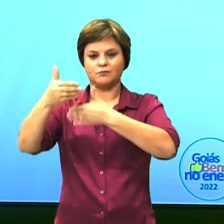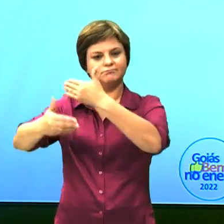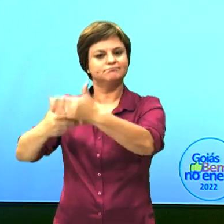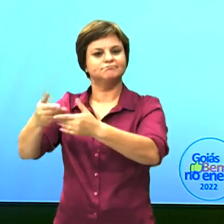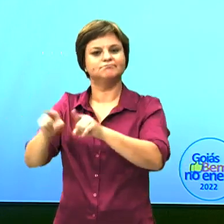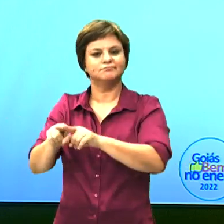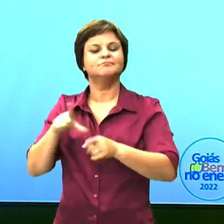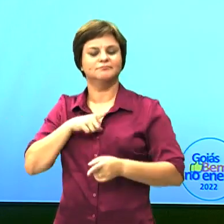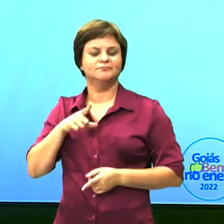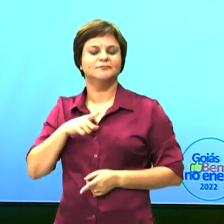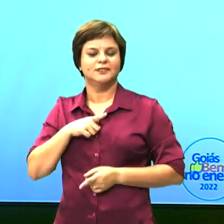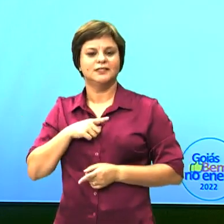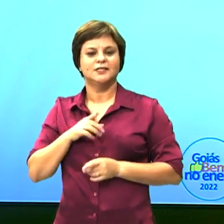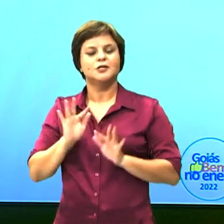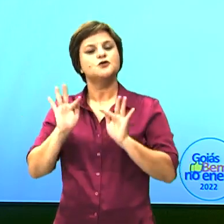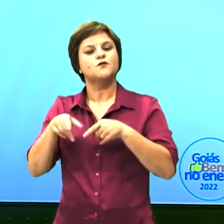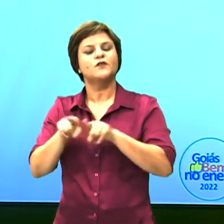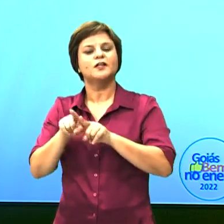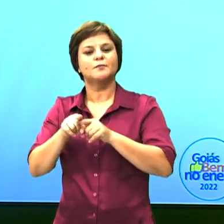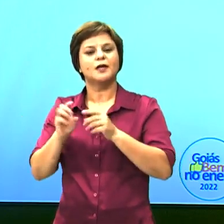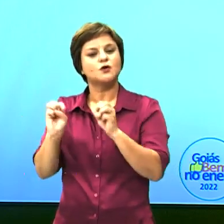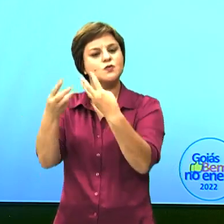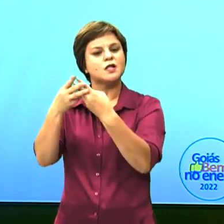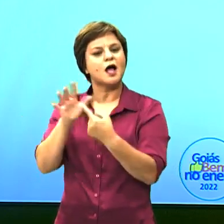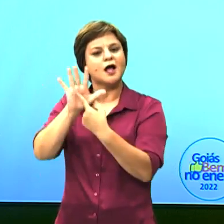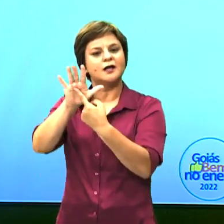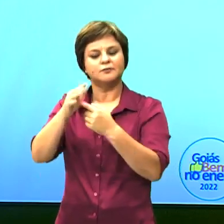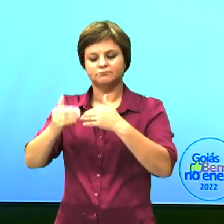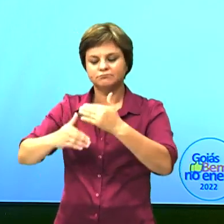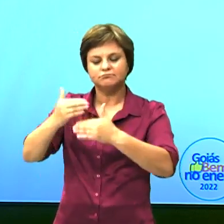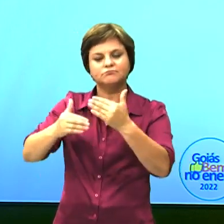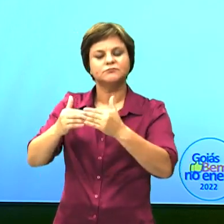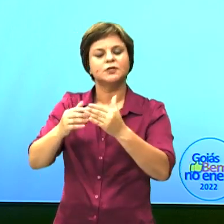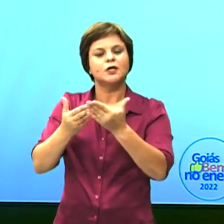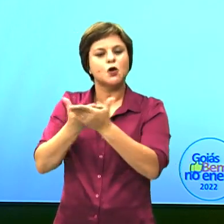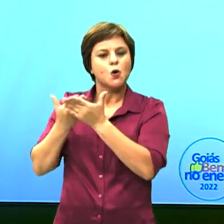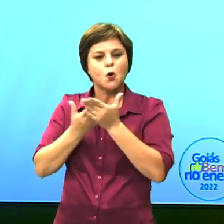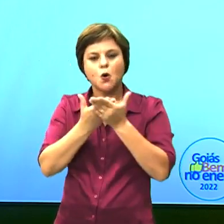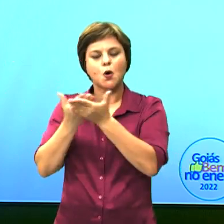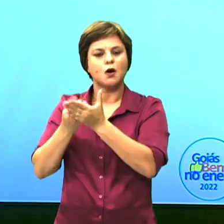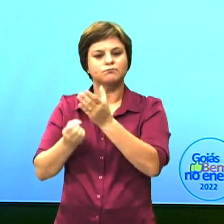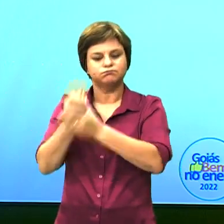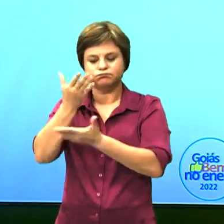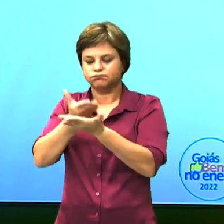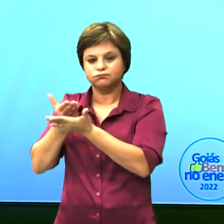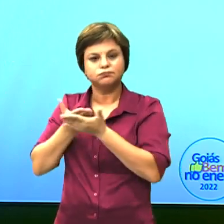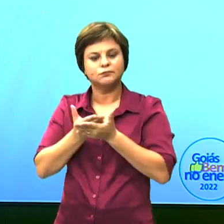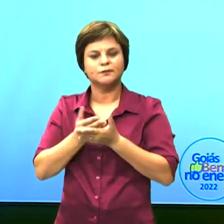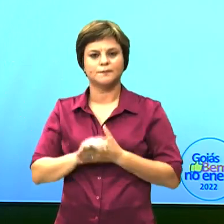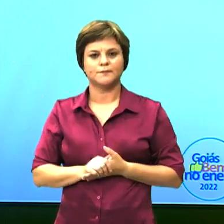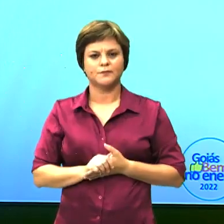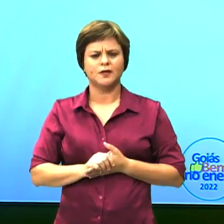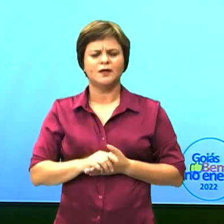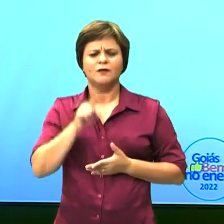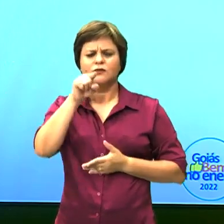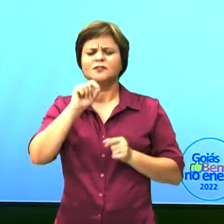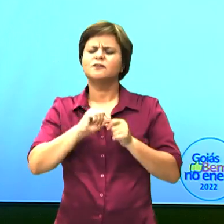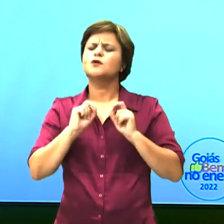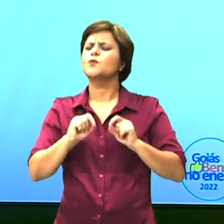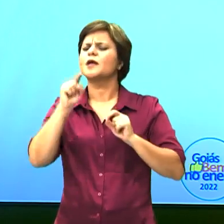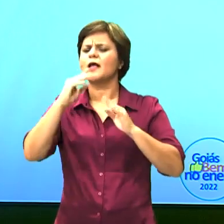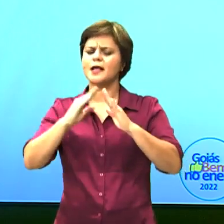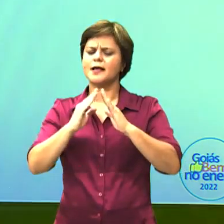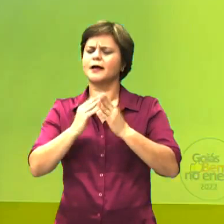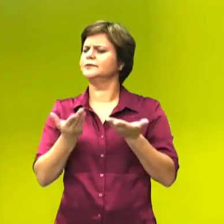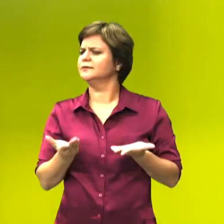Intra-específicas e, por fim, nesse slide, sucessão ecológica. O você deverá fazer aí na sua casa, no conforto